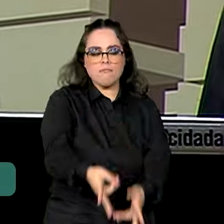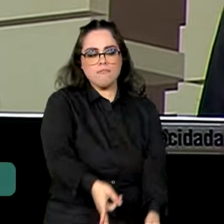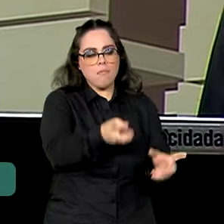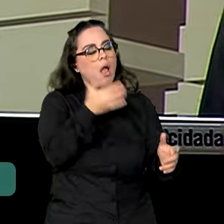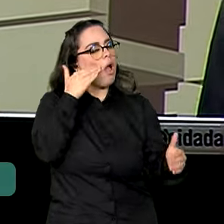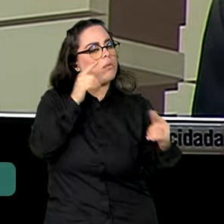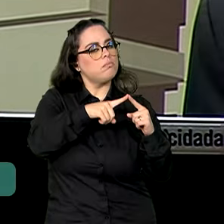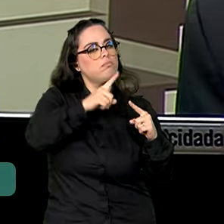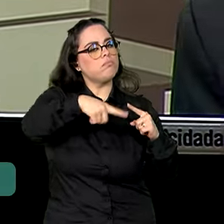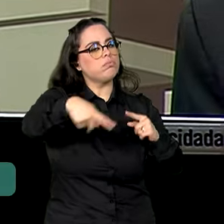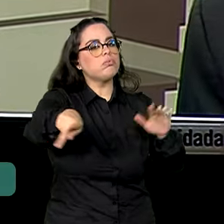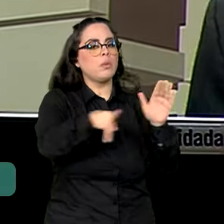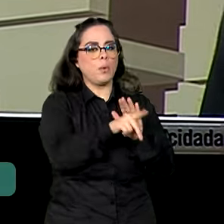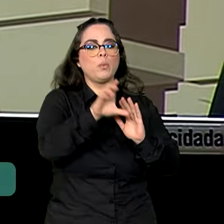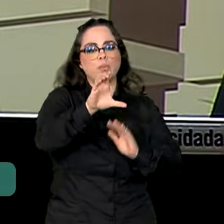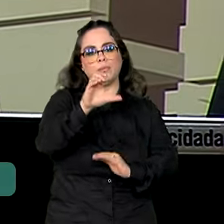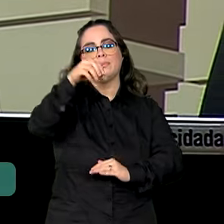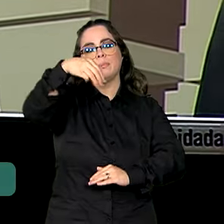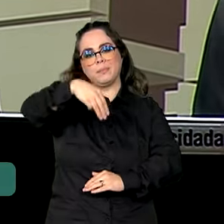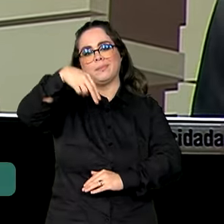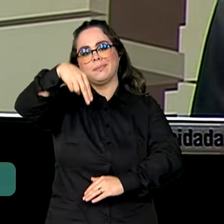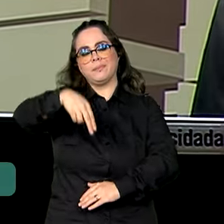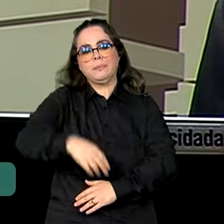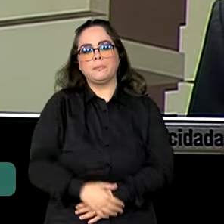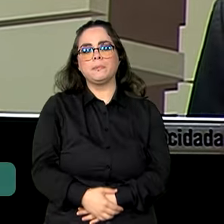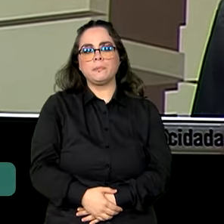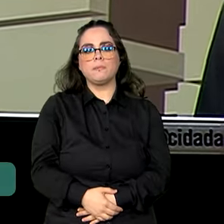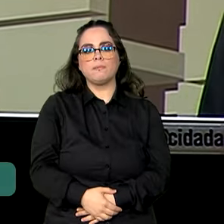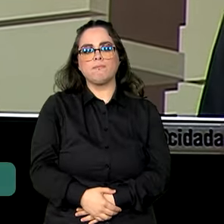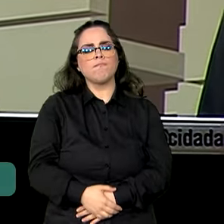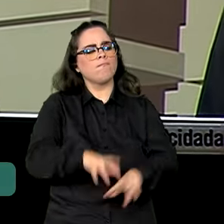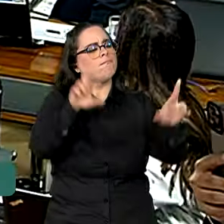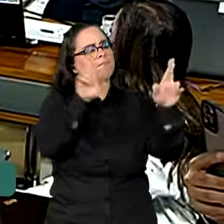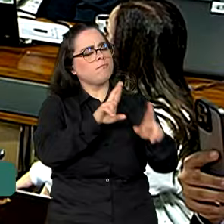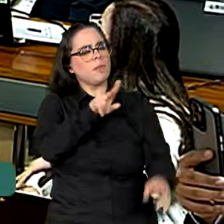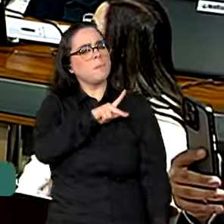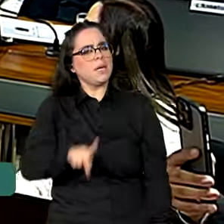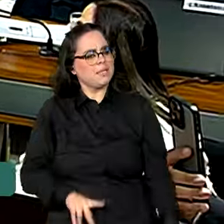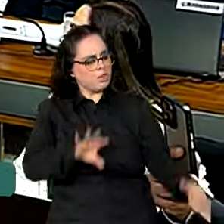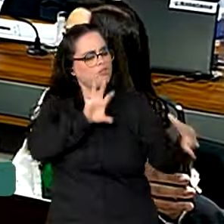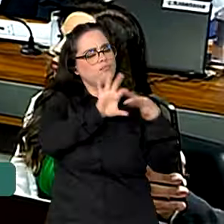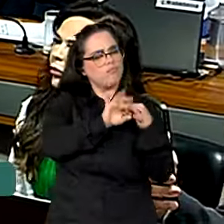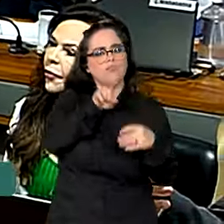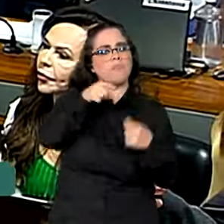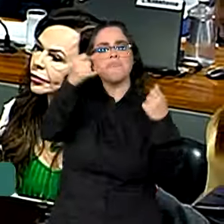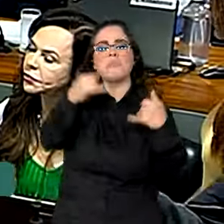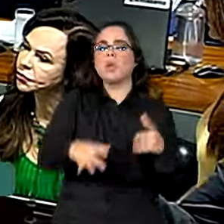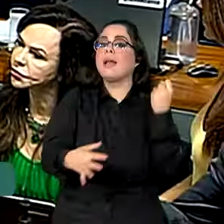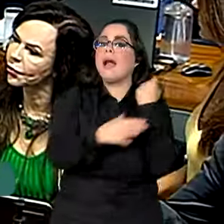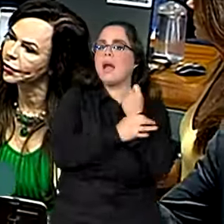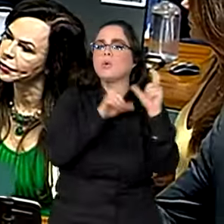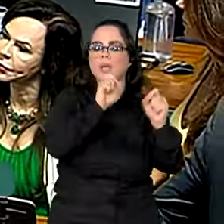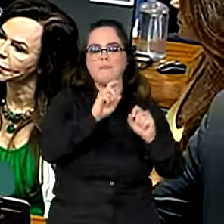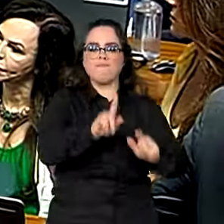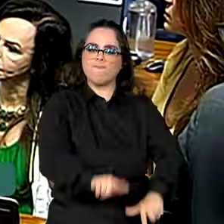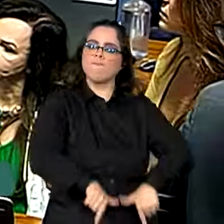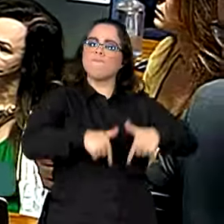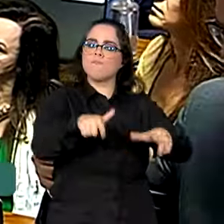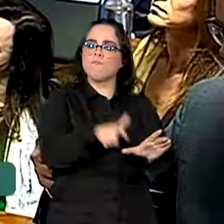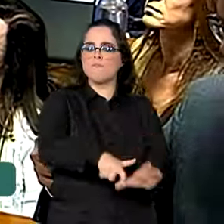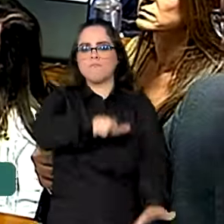estabelecida pelo Conselho Monetário Nacional. Sobre a relação com a presidência da República, Gabriel Galípolo garantiu que atuará com